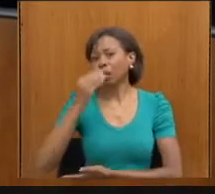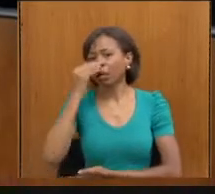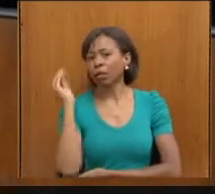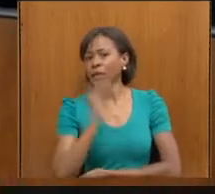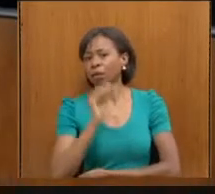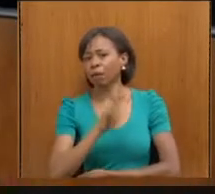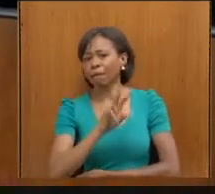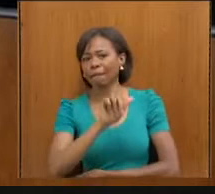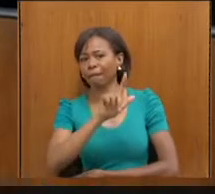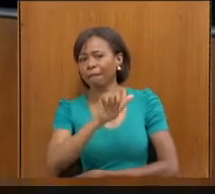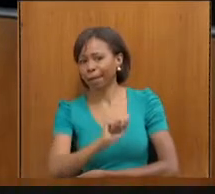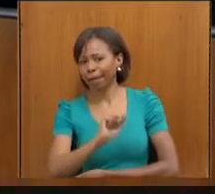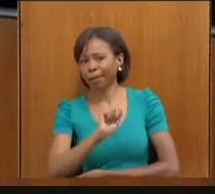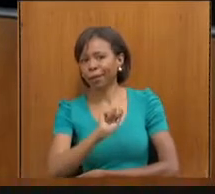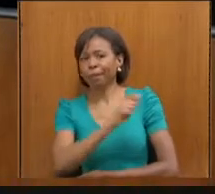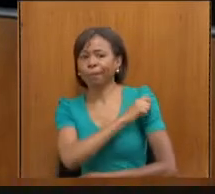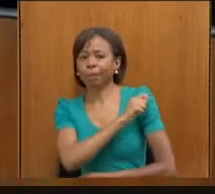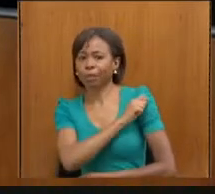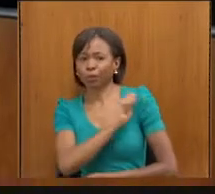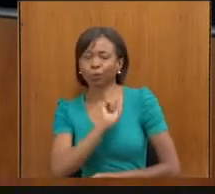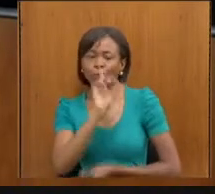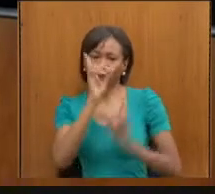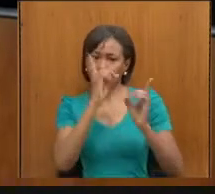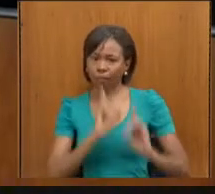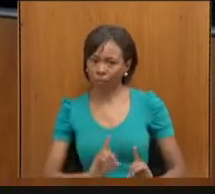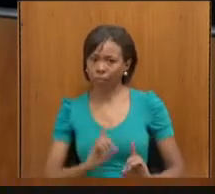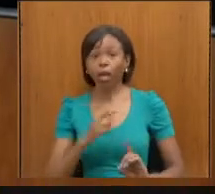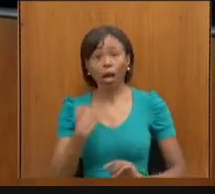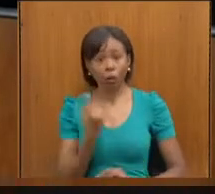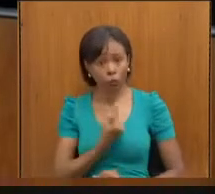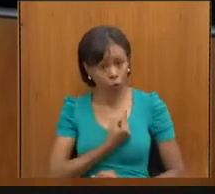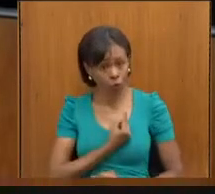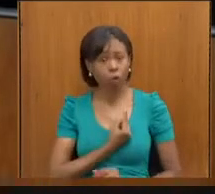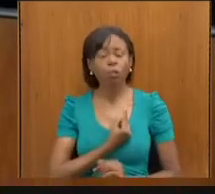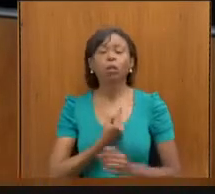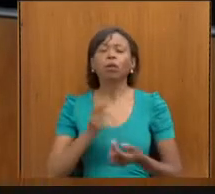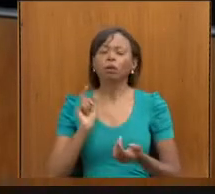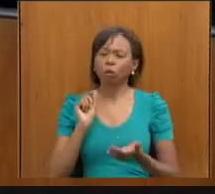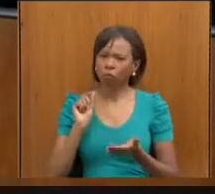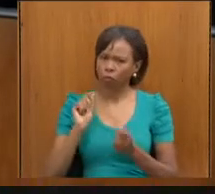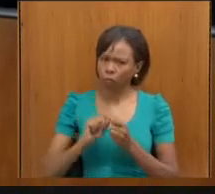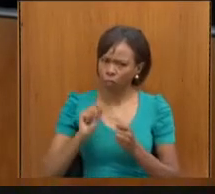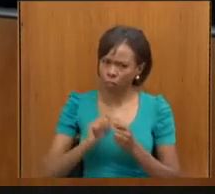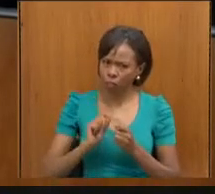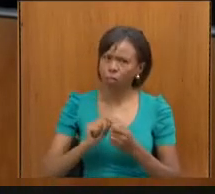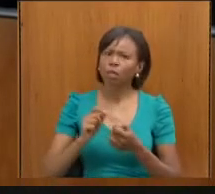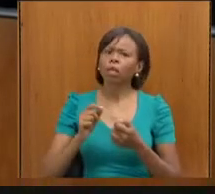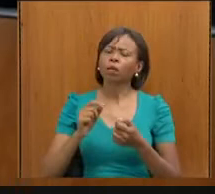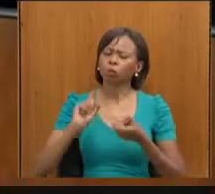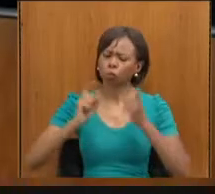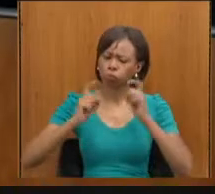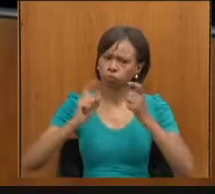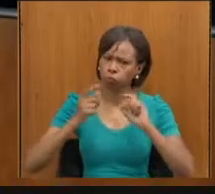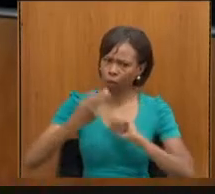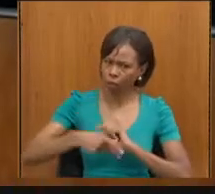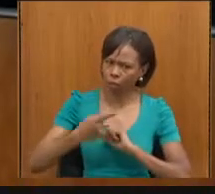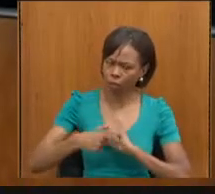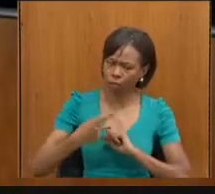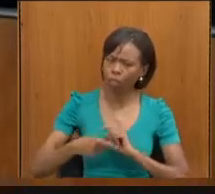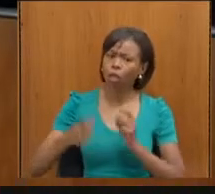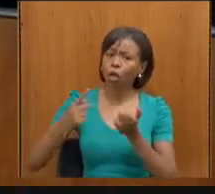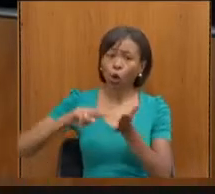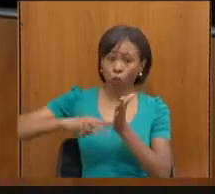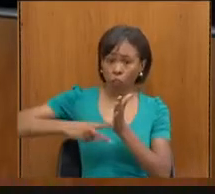alunos com deficiência. e aqui fizemos um segundo momento junto ao Sindicato Sinep das Escolas Particulares e naquele